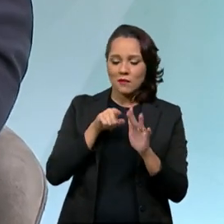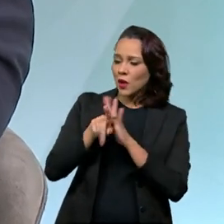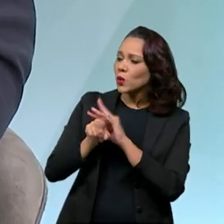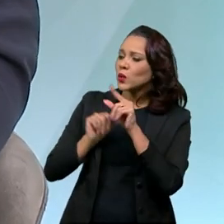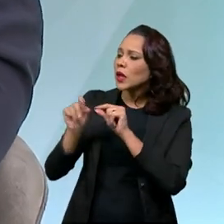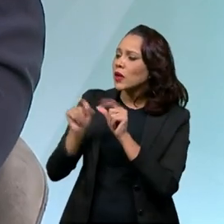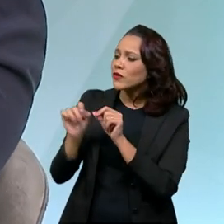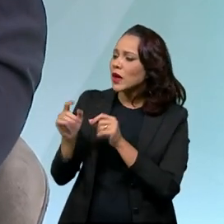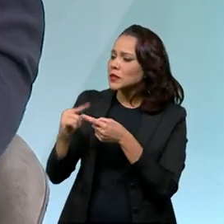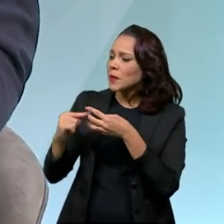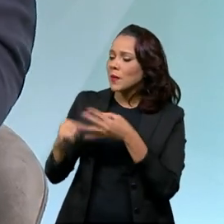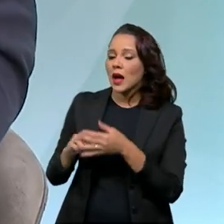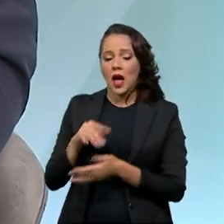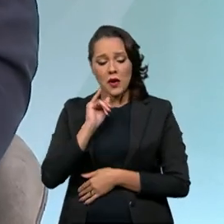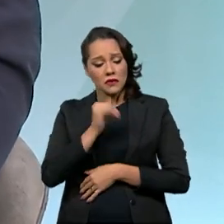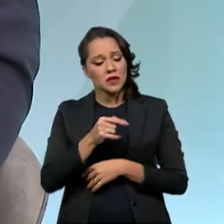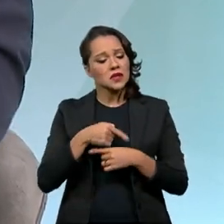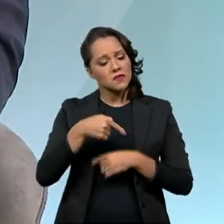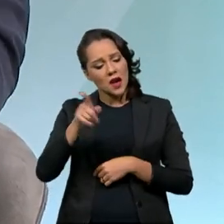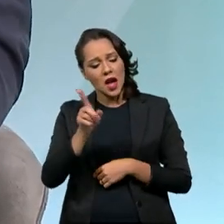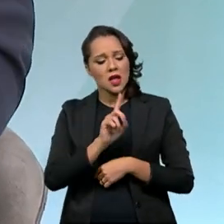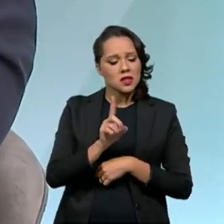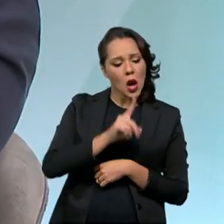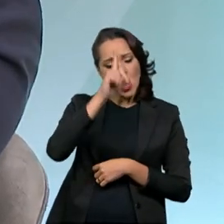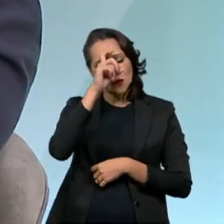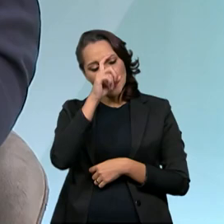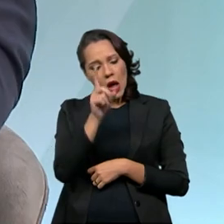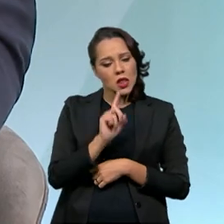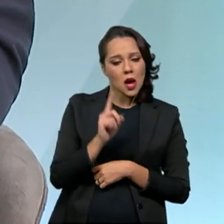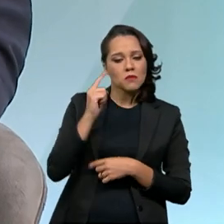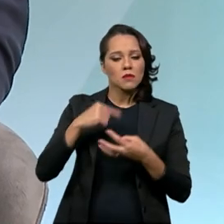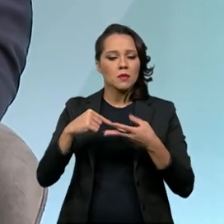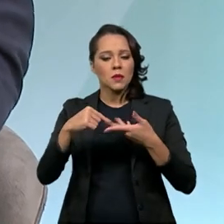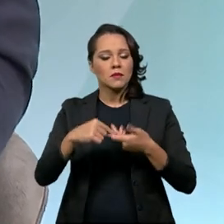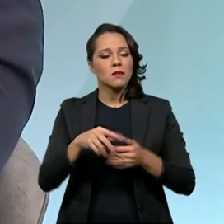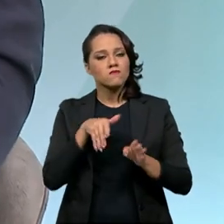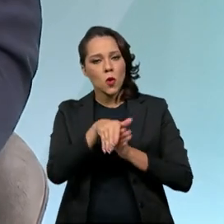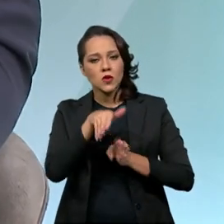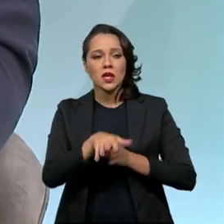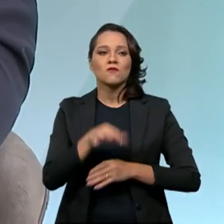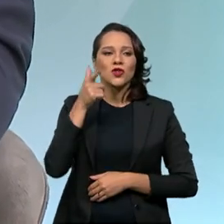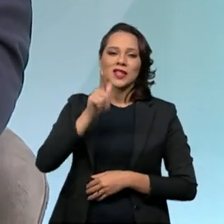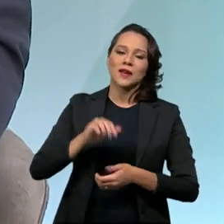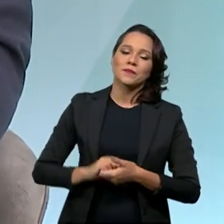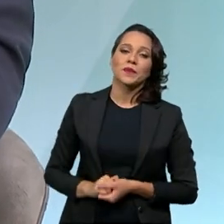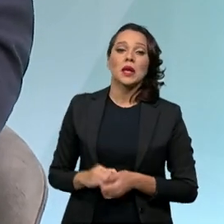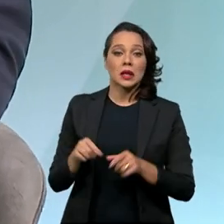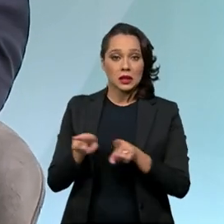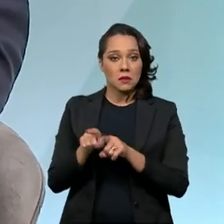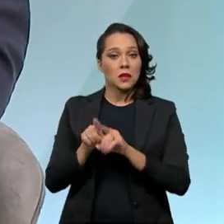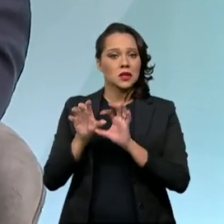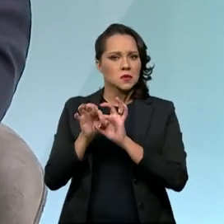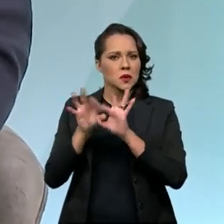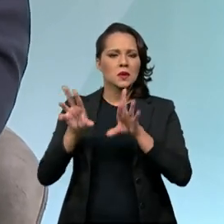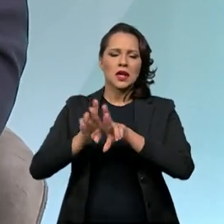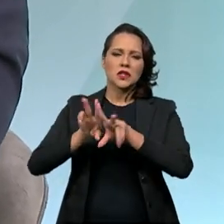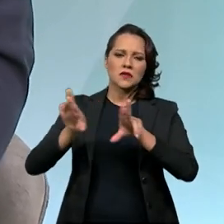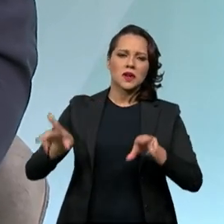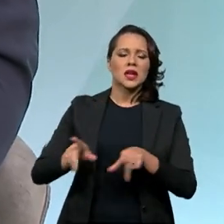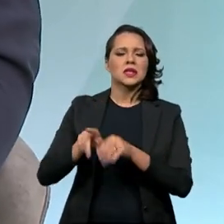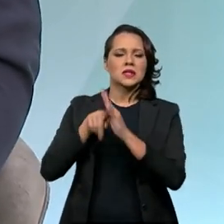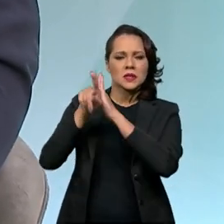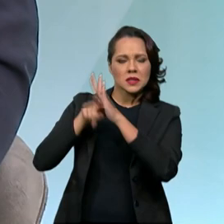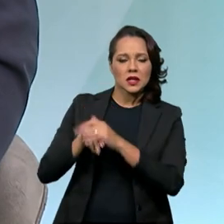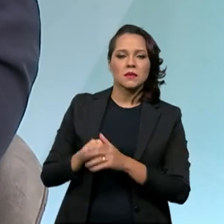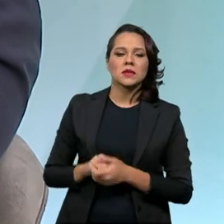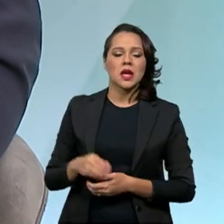relação a esse caso, tal? Eu falo, encaminha, não encaminha, resolvo isso, resolvo dessa forma. Então, a gente consegue. Além de a gente disponibilizar diversos exames,